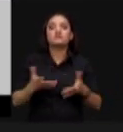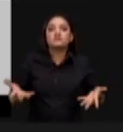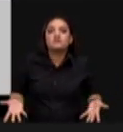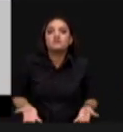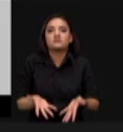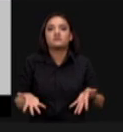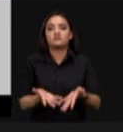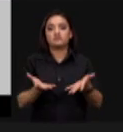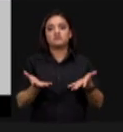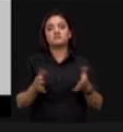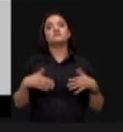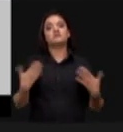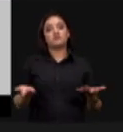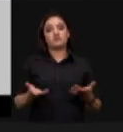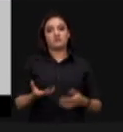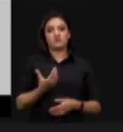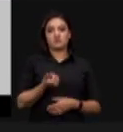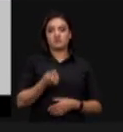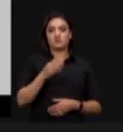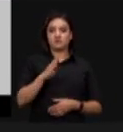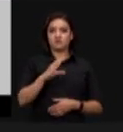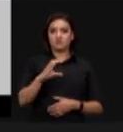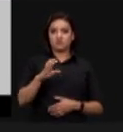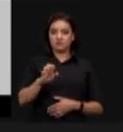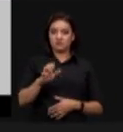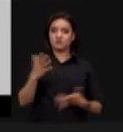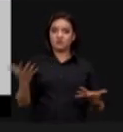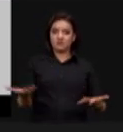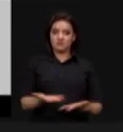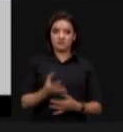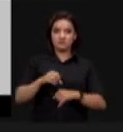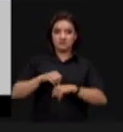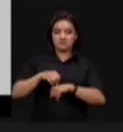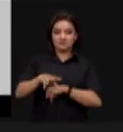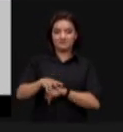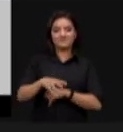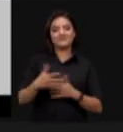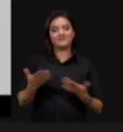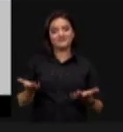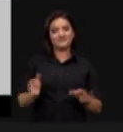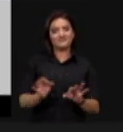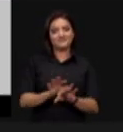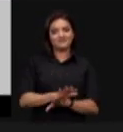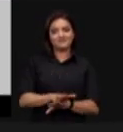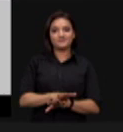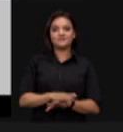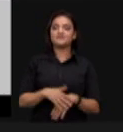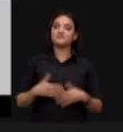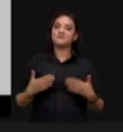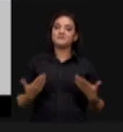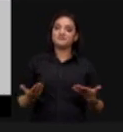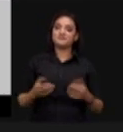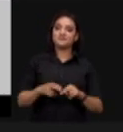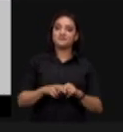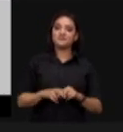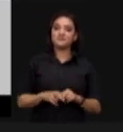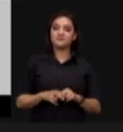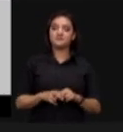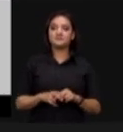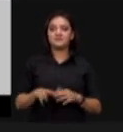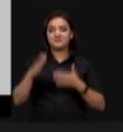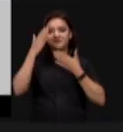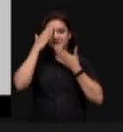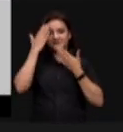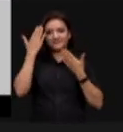a contribuição que a abce pretende trazer hoje é esta e com isso ministro Barroso